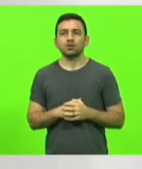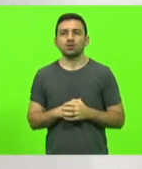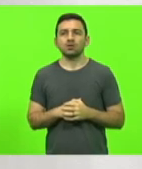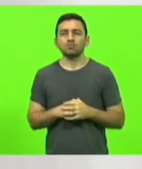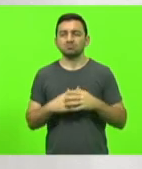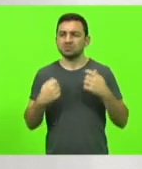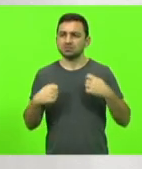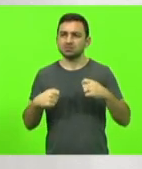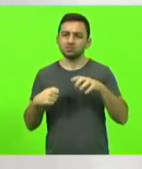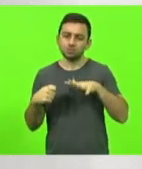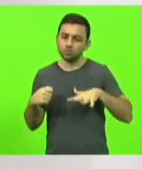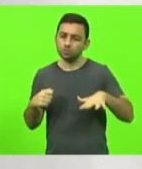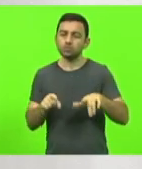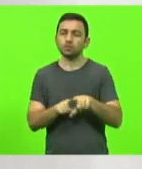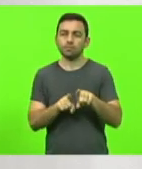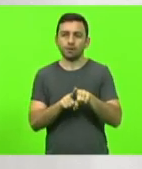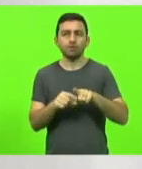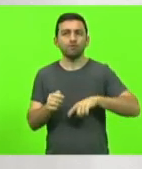geral e o futebol também.